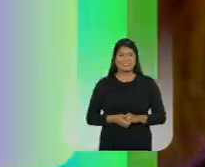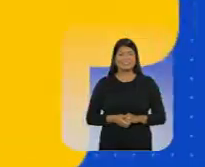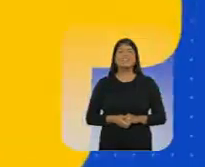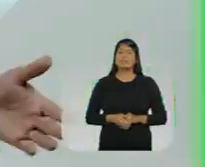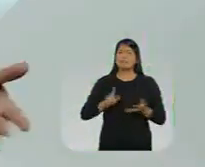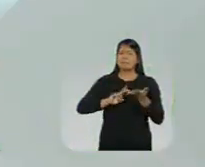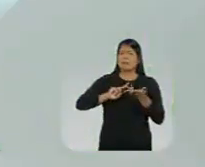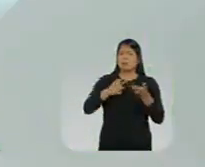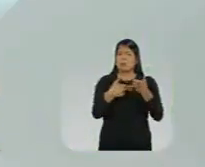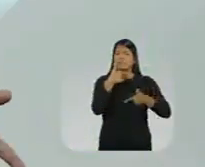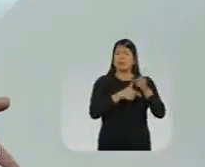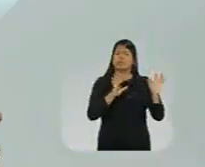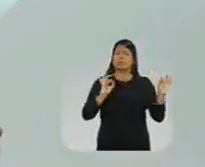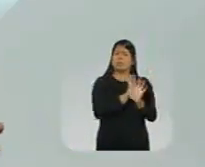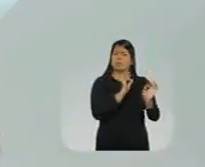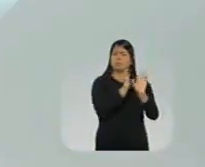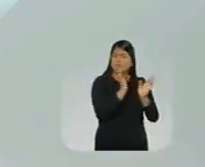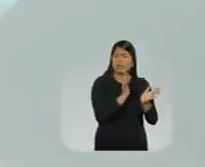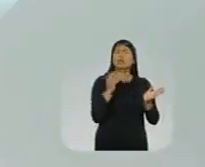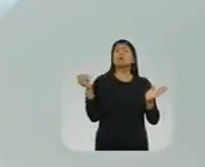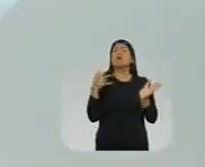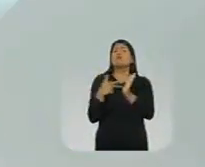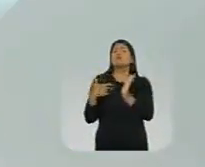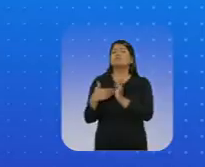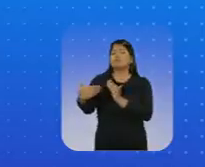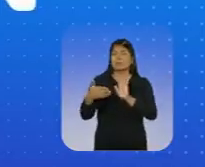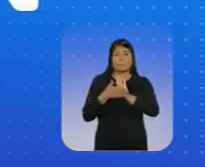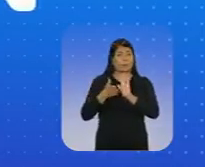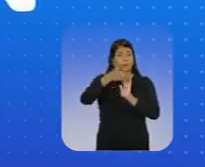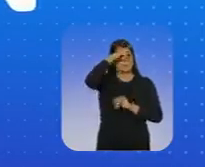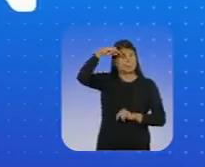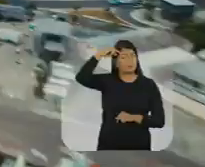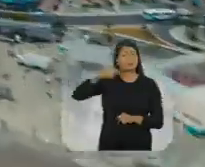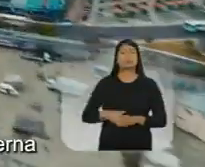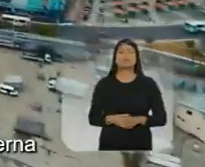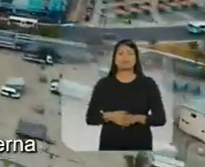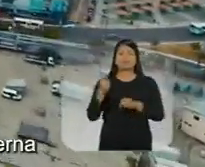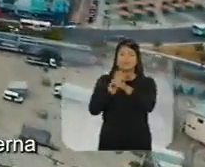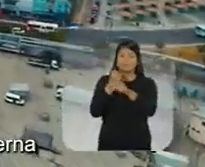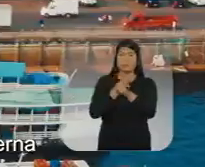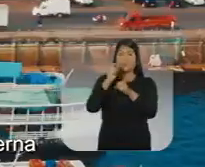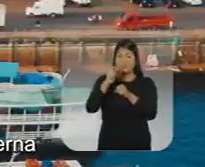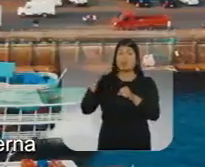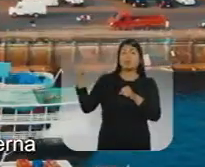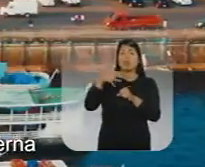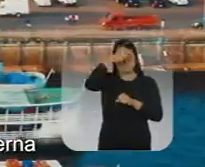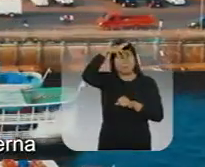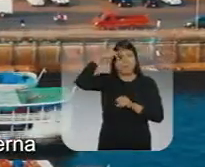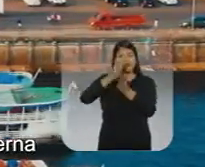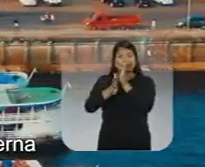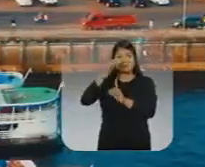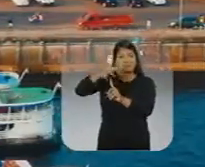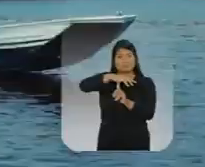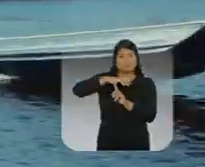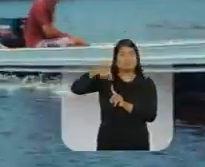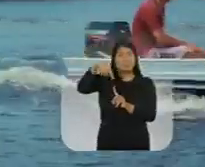Para não ficar só falando do que já fizemos Bora ver o que vem por aí Propostas do Wilson Construção do complexo da Nova Manaus